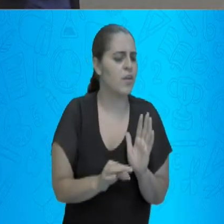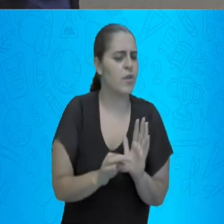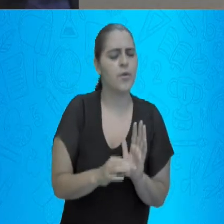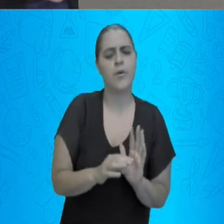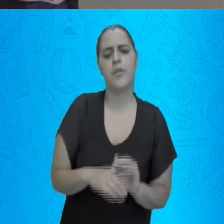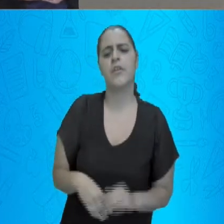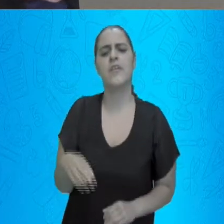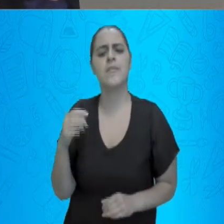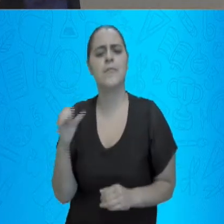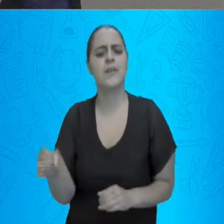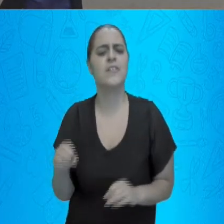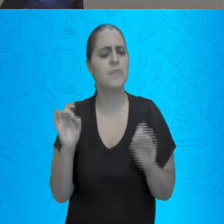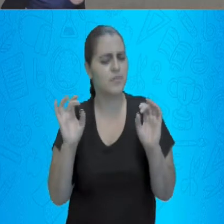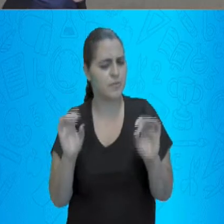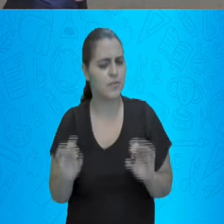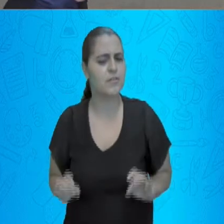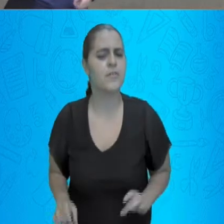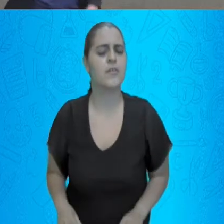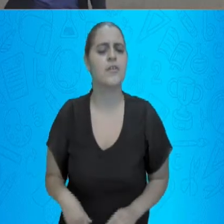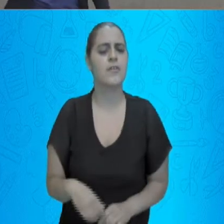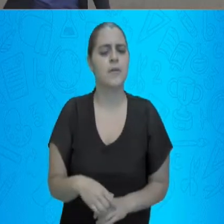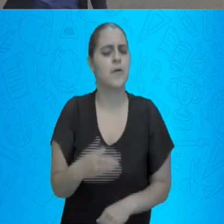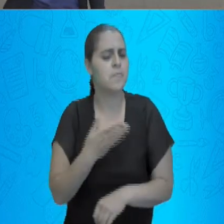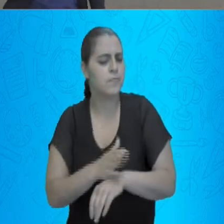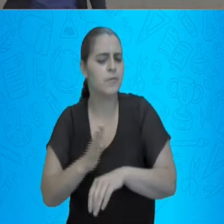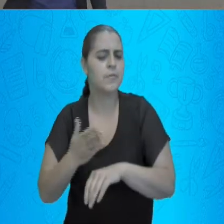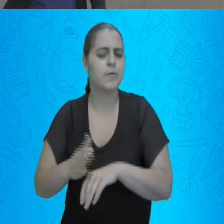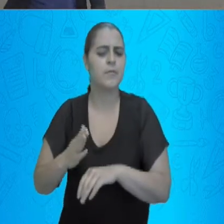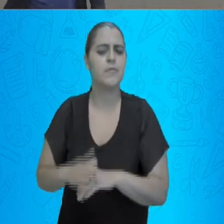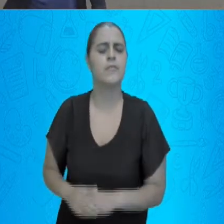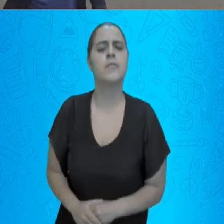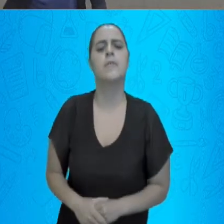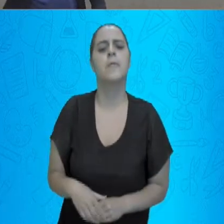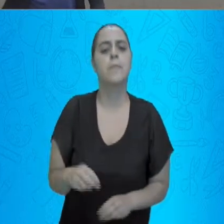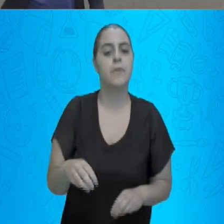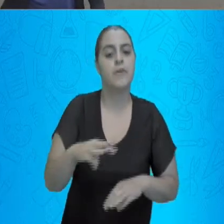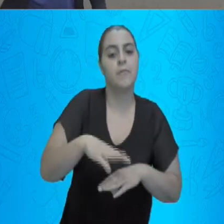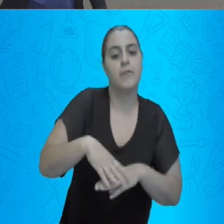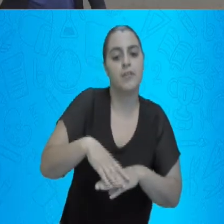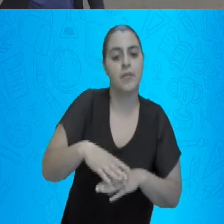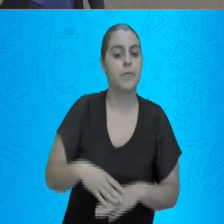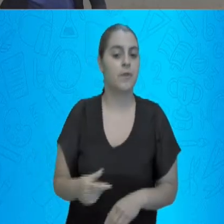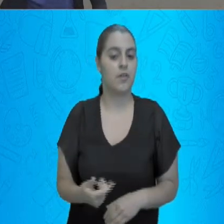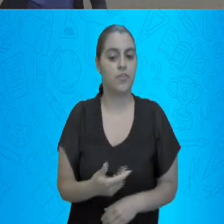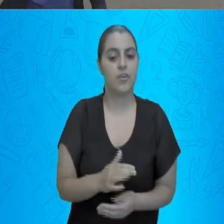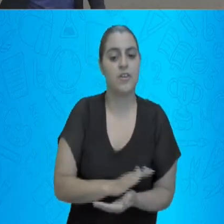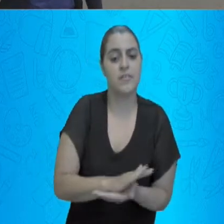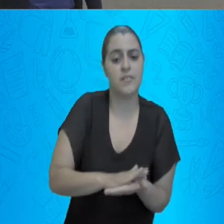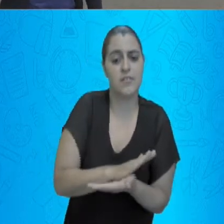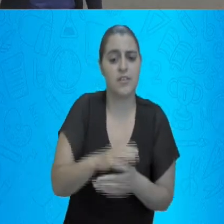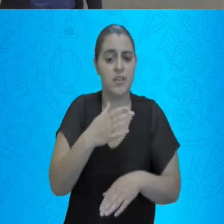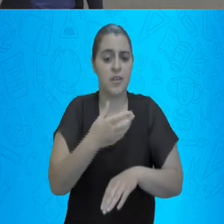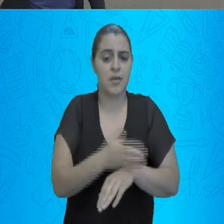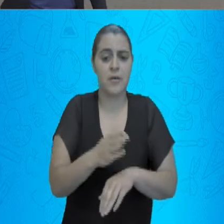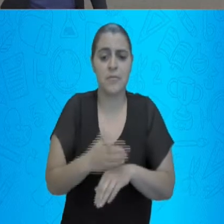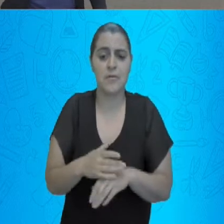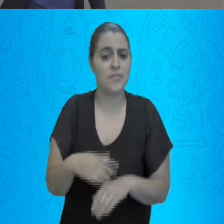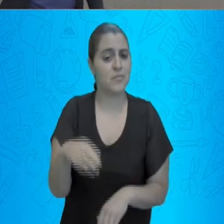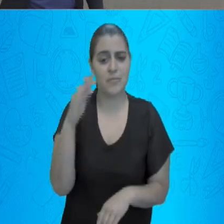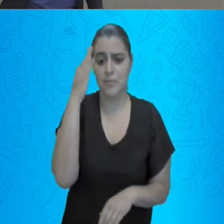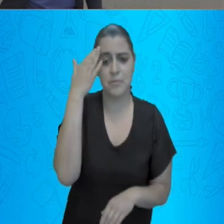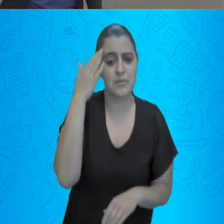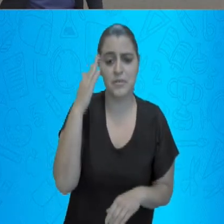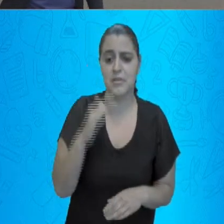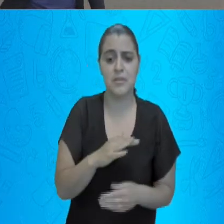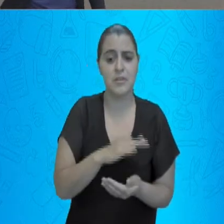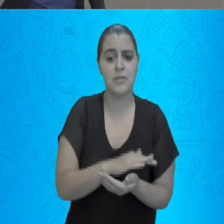Mas, principalmente, nós temos que praticar. Porque a matemática, sem a prática, nós não vamos gravar tudo